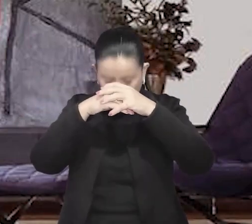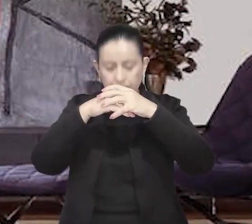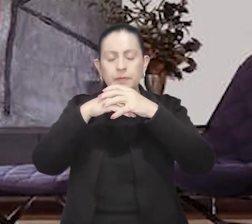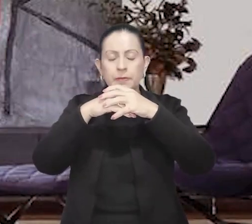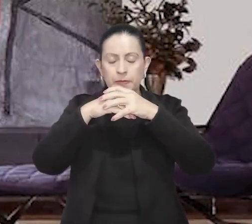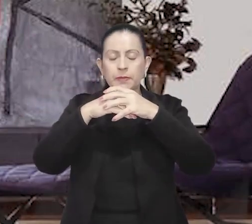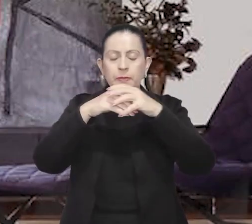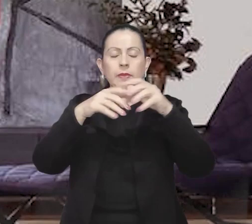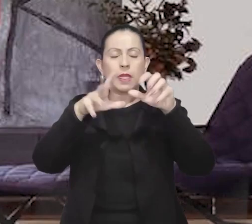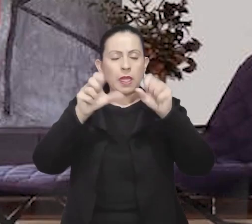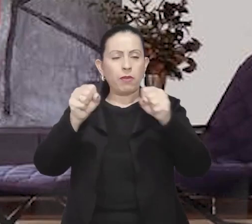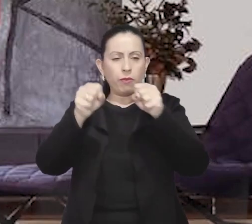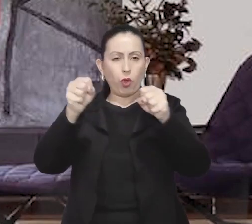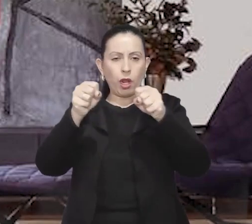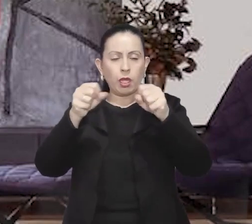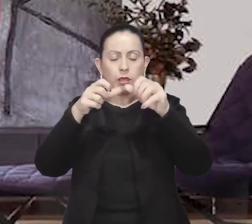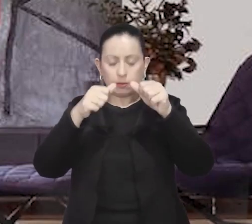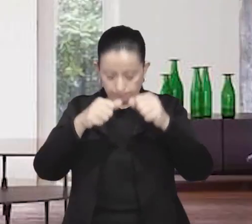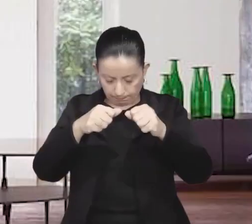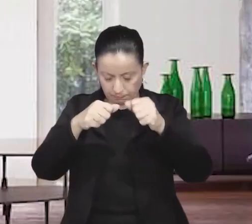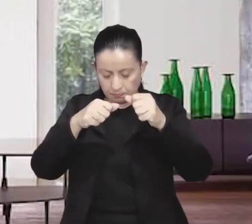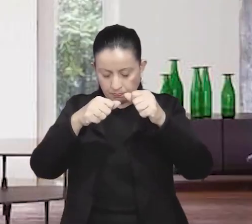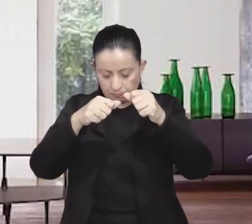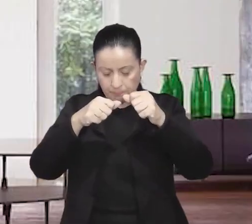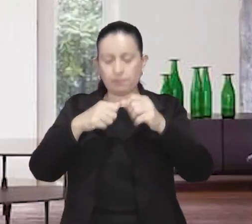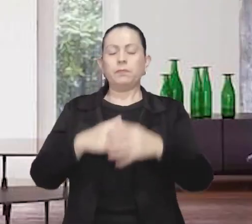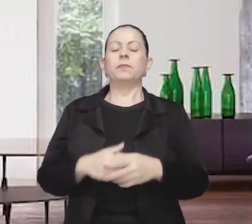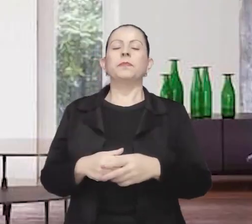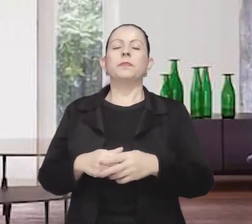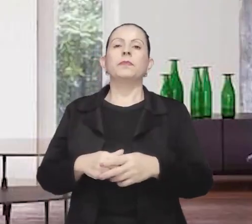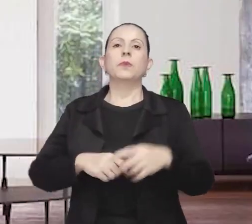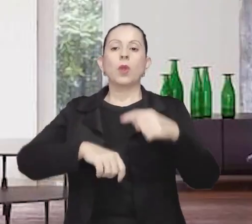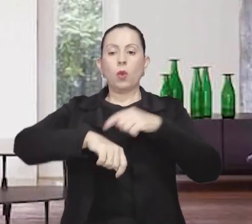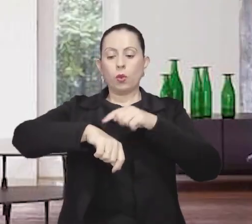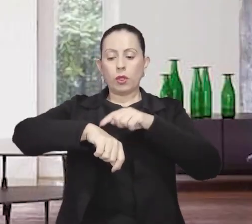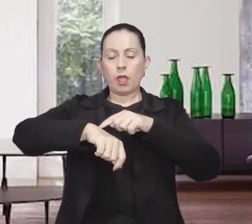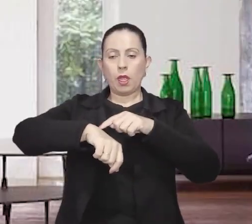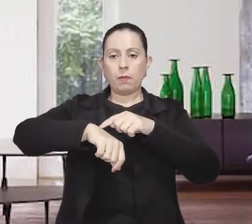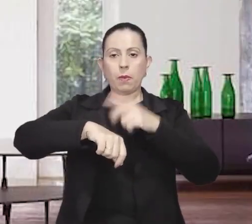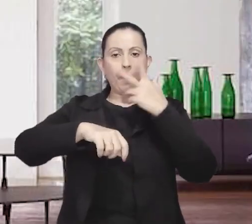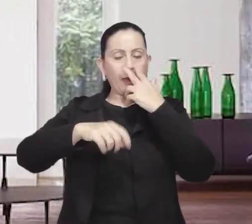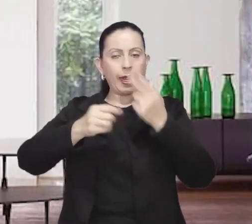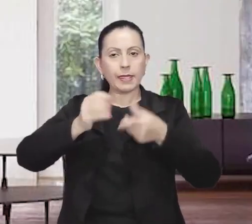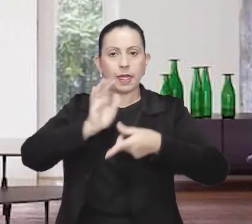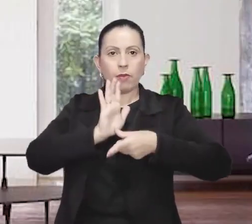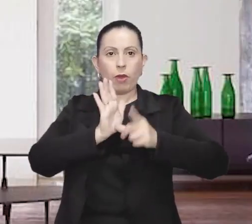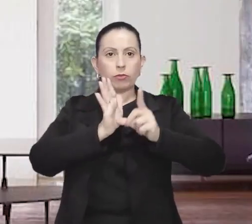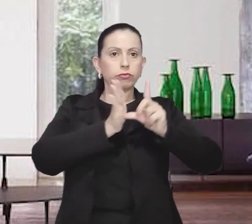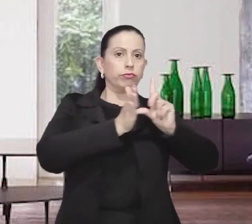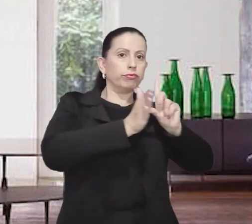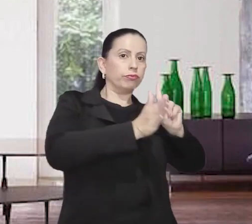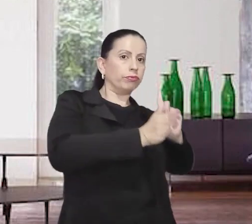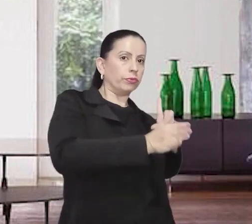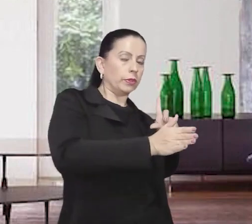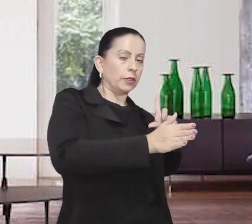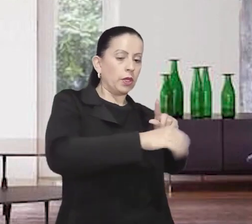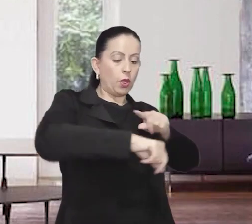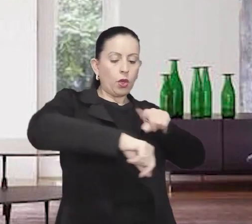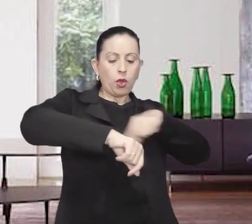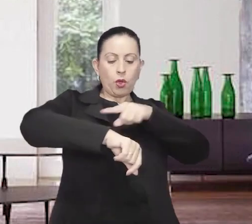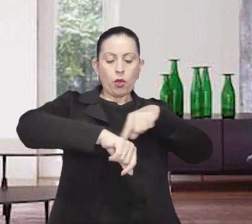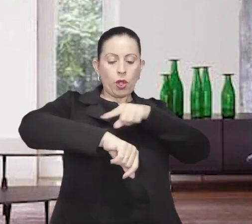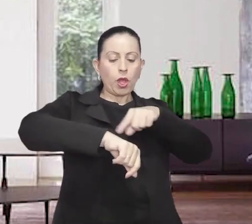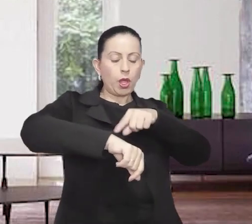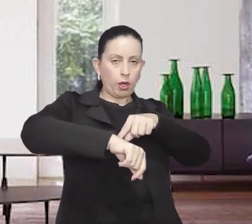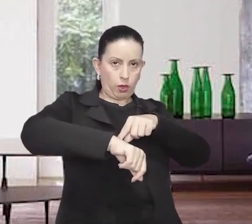fortemente o volante. O tempo volta atrás. O relógio da igreja